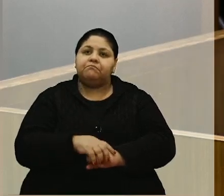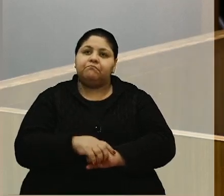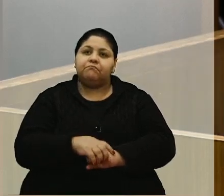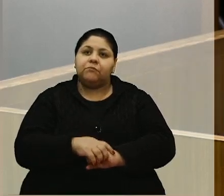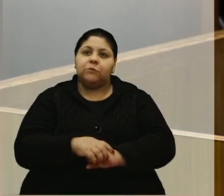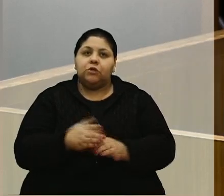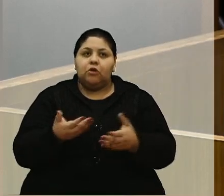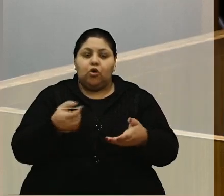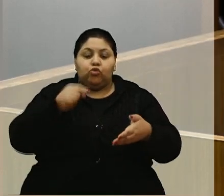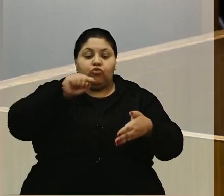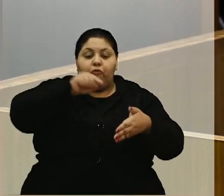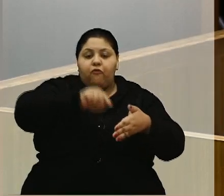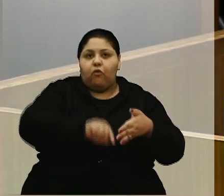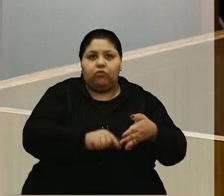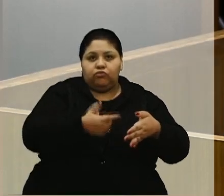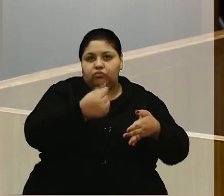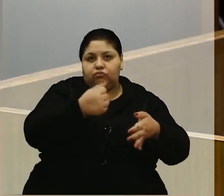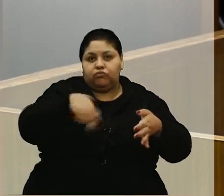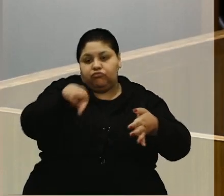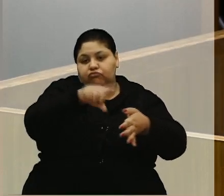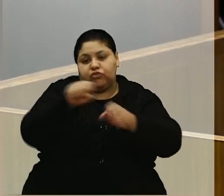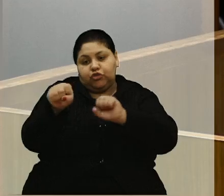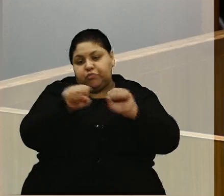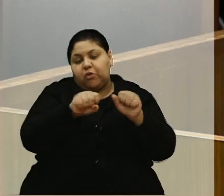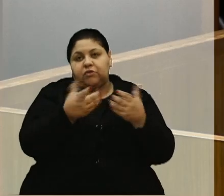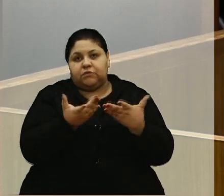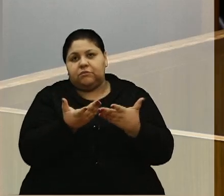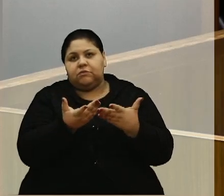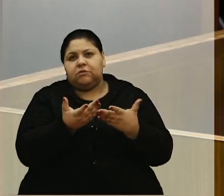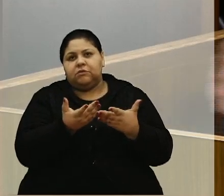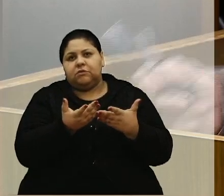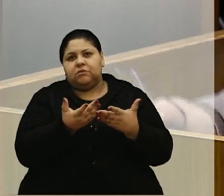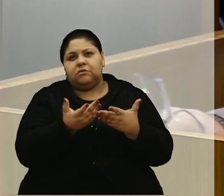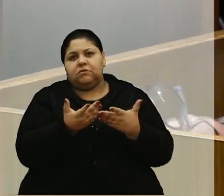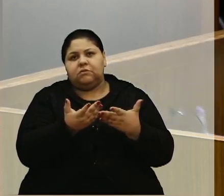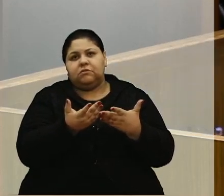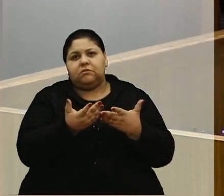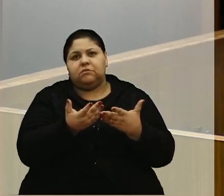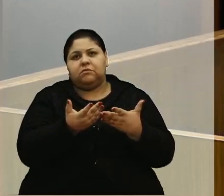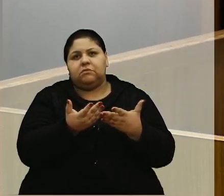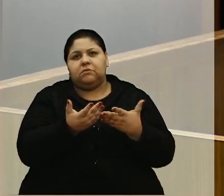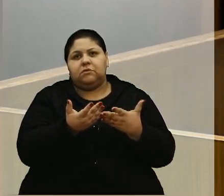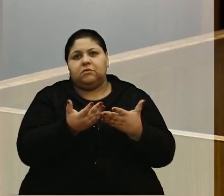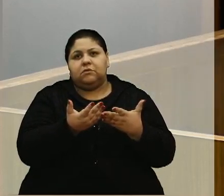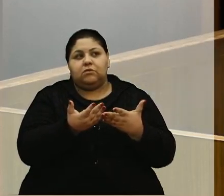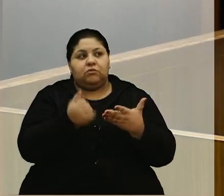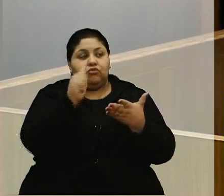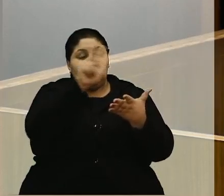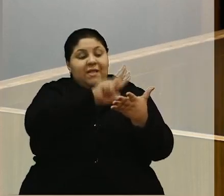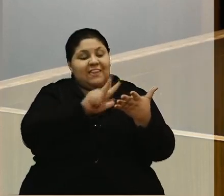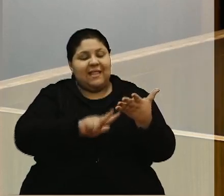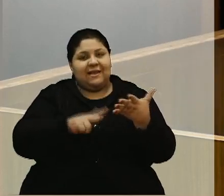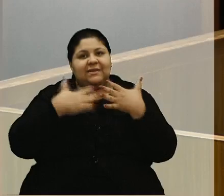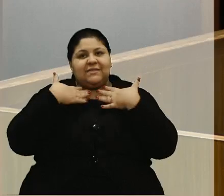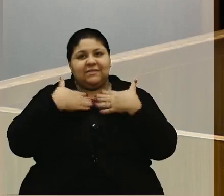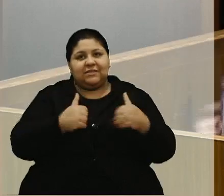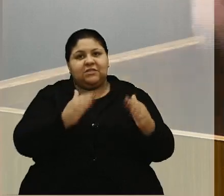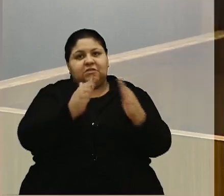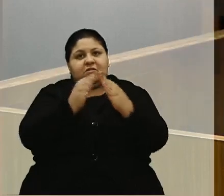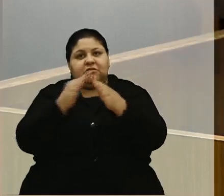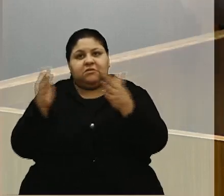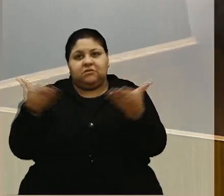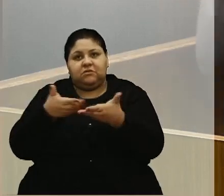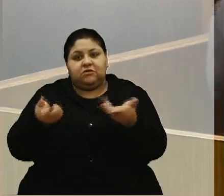um fundo, a gente possa, numa avaliação da Secretaria da Habitação, olha, agora está precisando